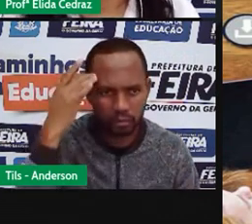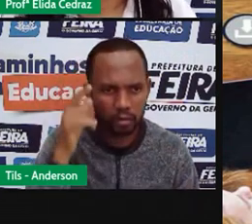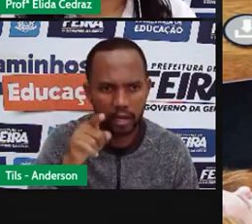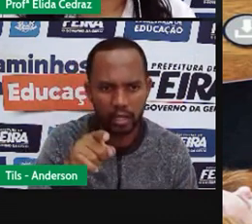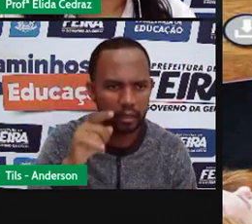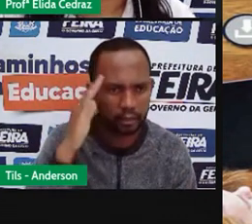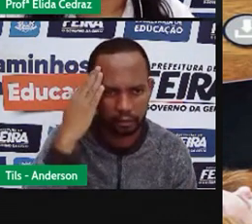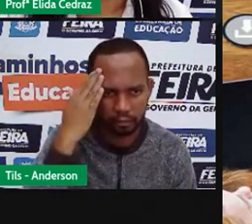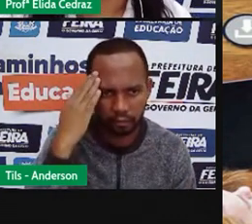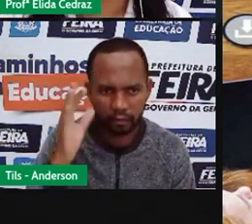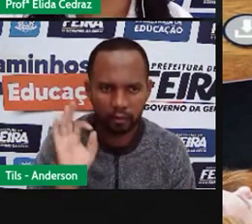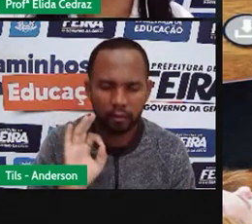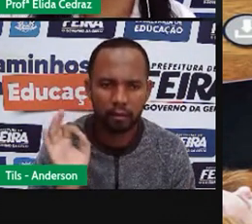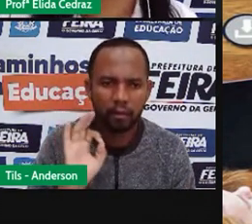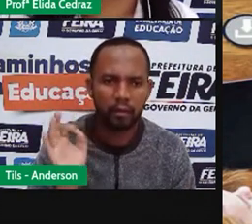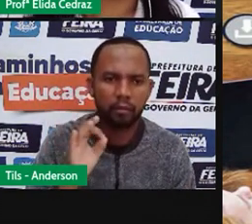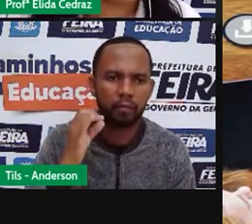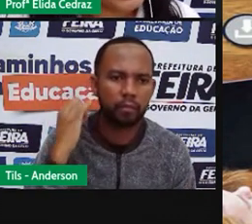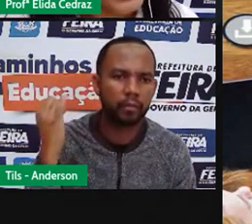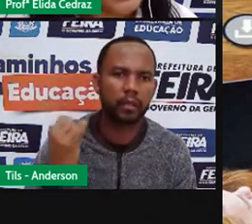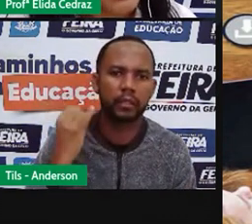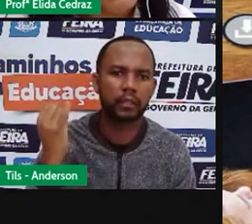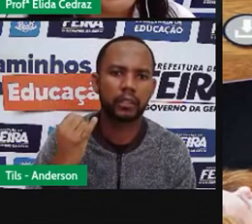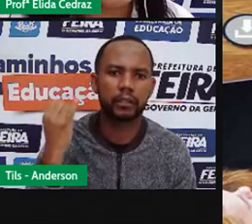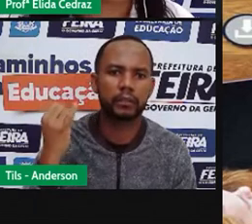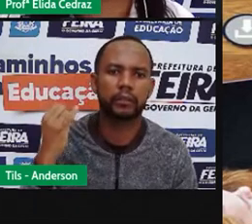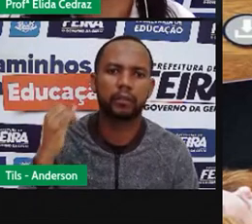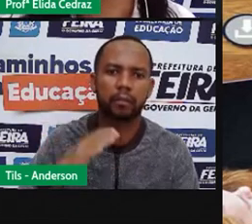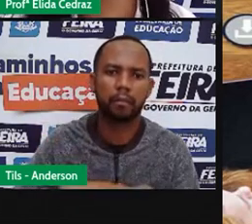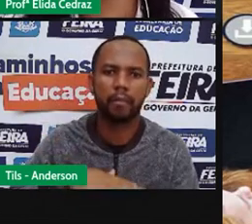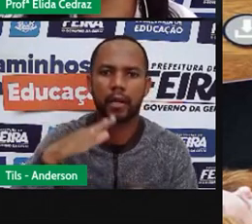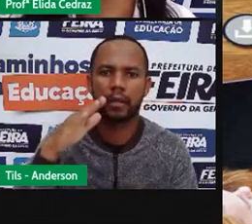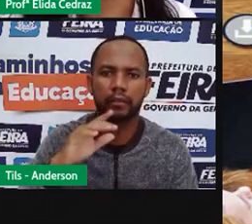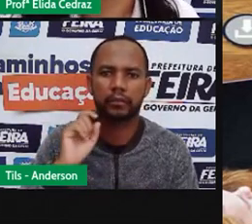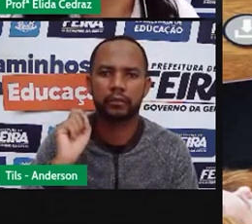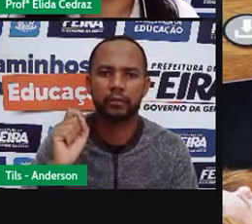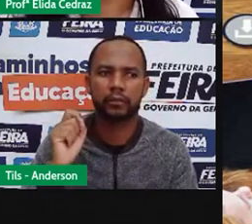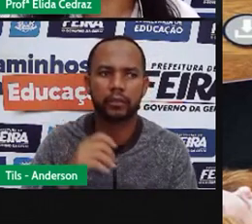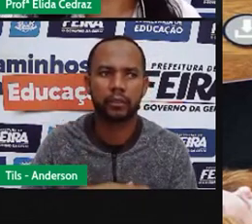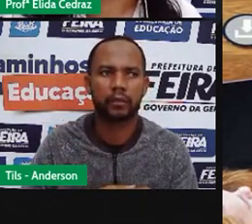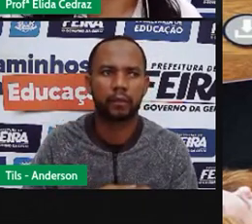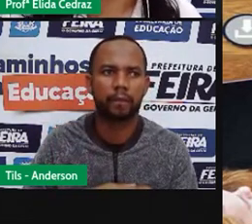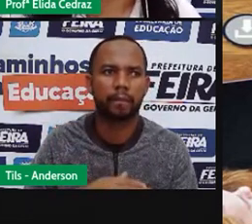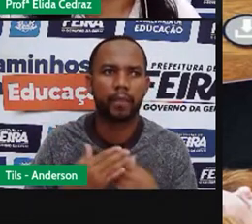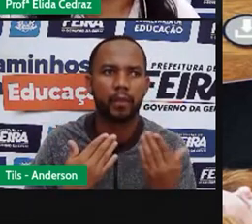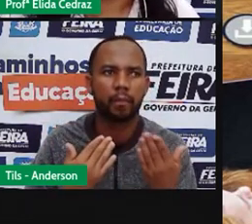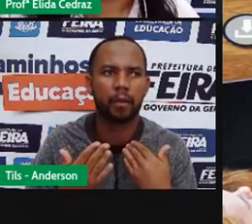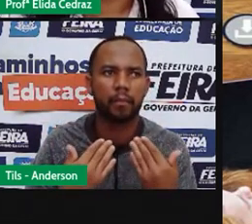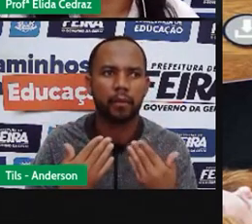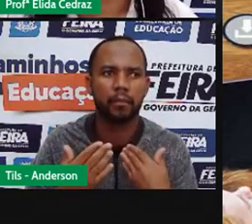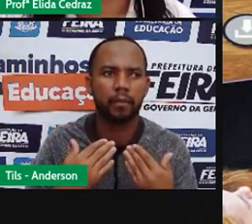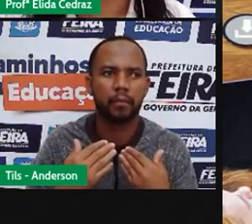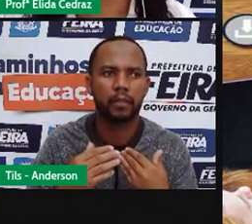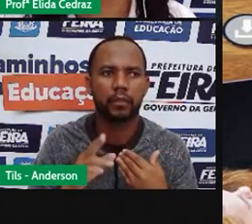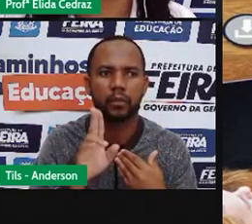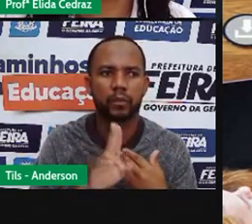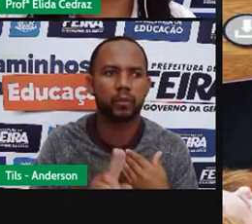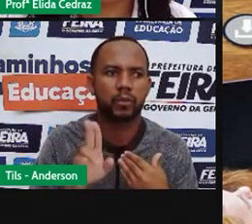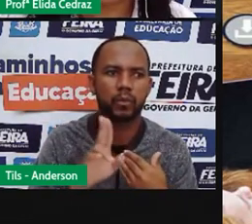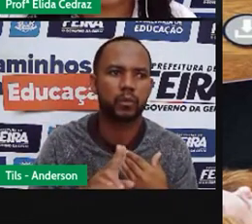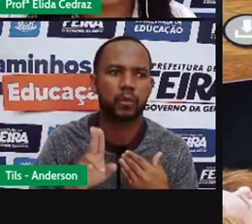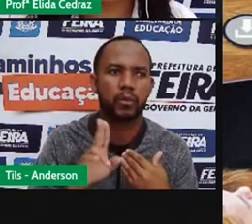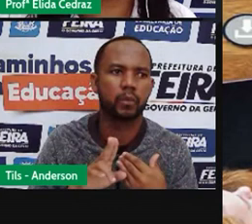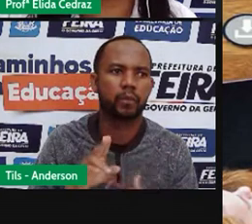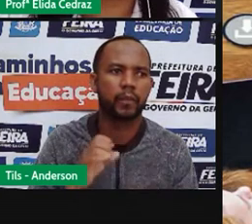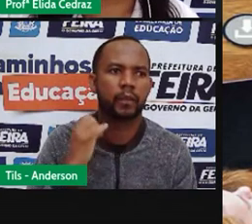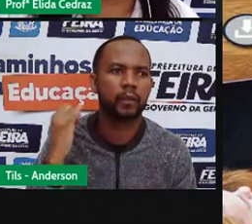é necessário que se tente mais uma vez, independente da ferramenta que você utilizou. O